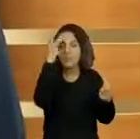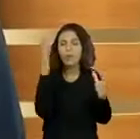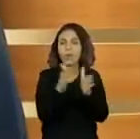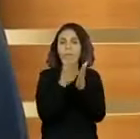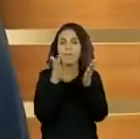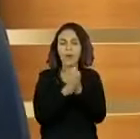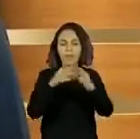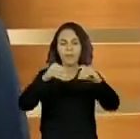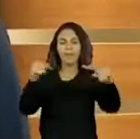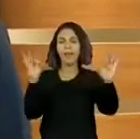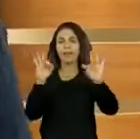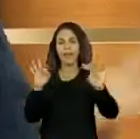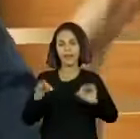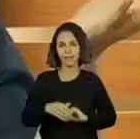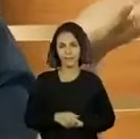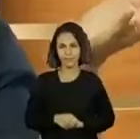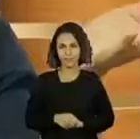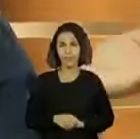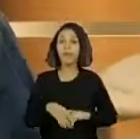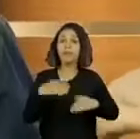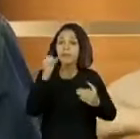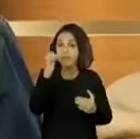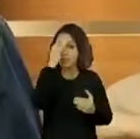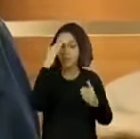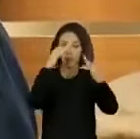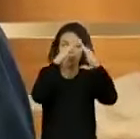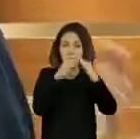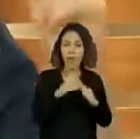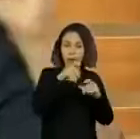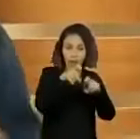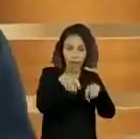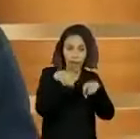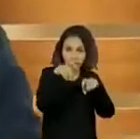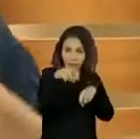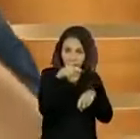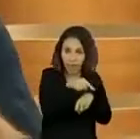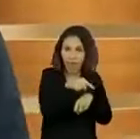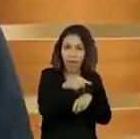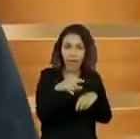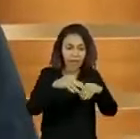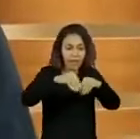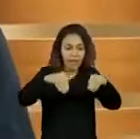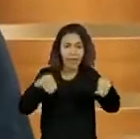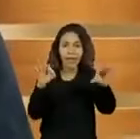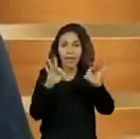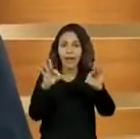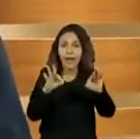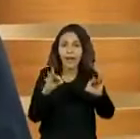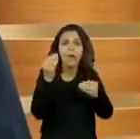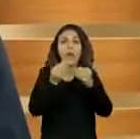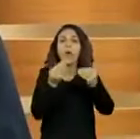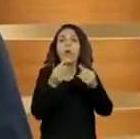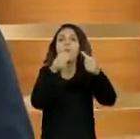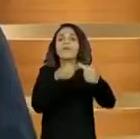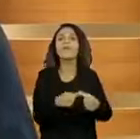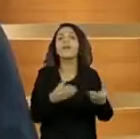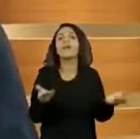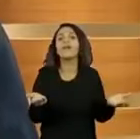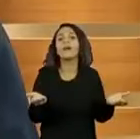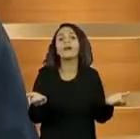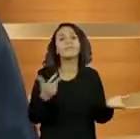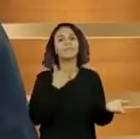E se um cara não tem terra no campo, por que ele vai ficar lá? Então, mecanização. Toma nota.